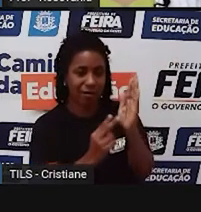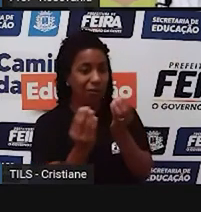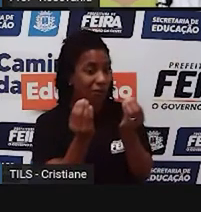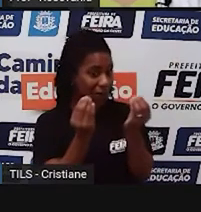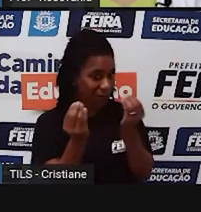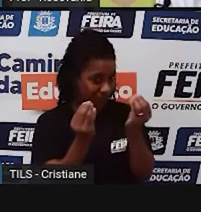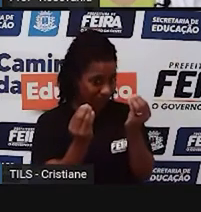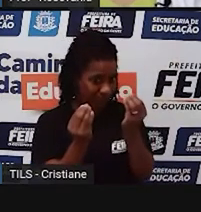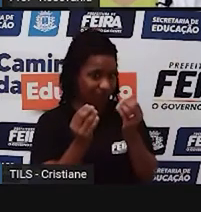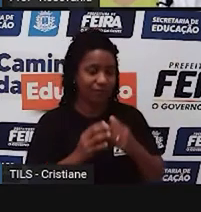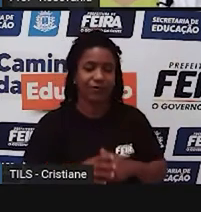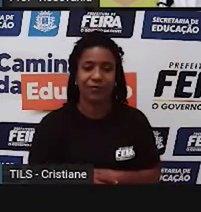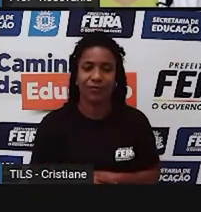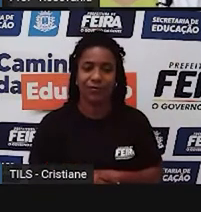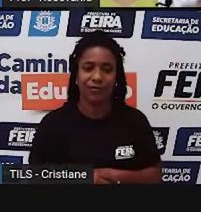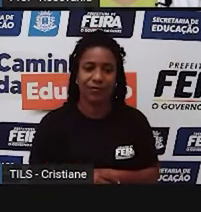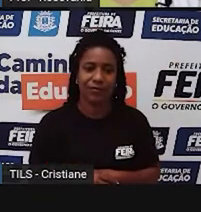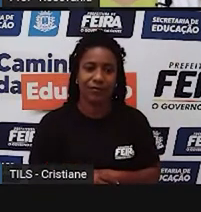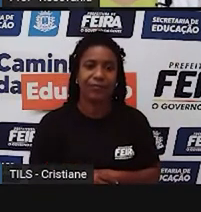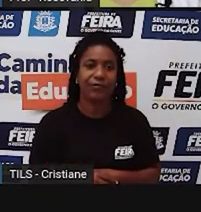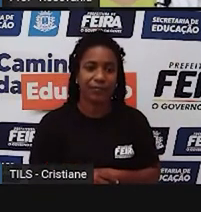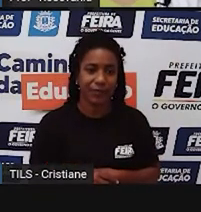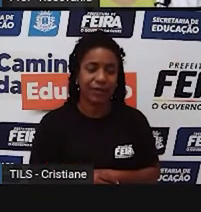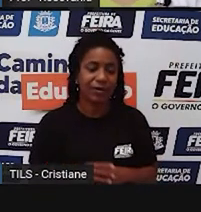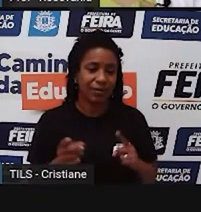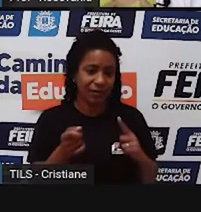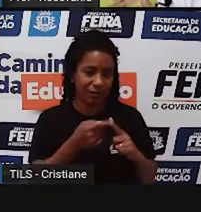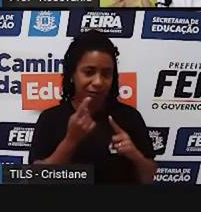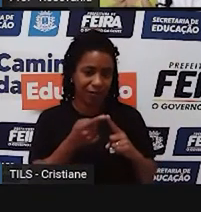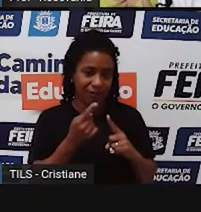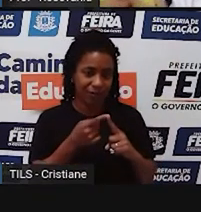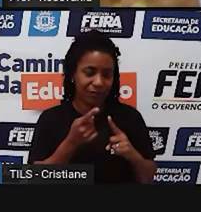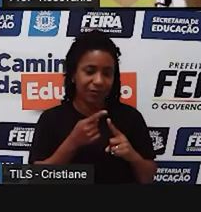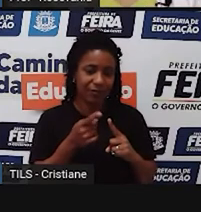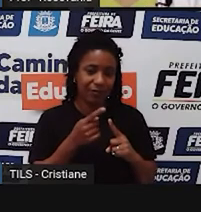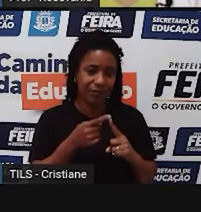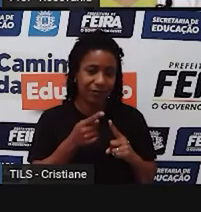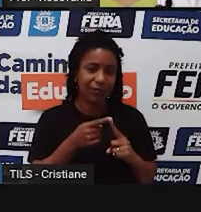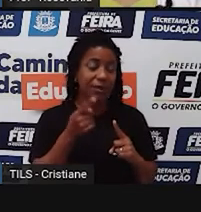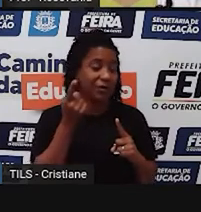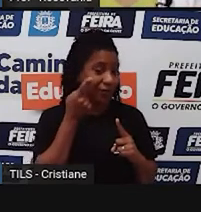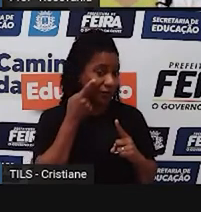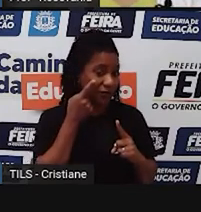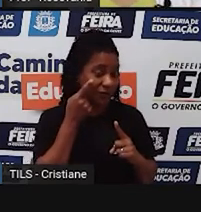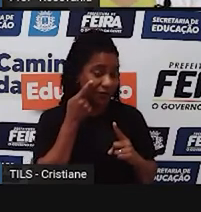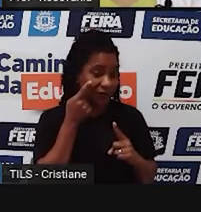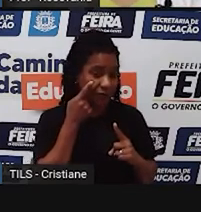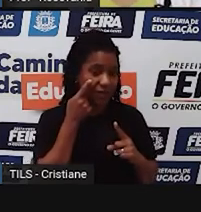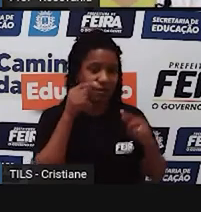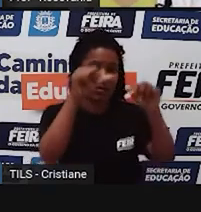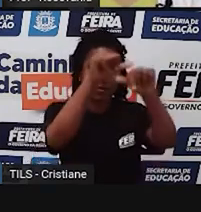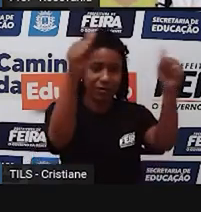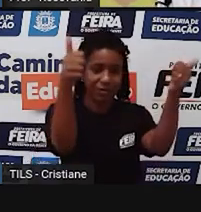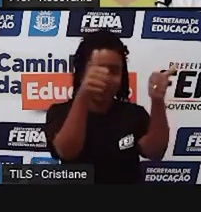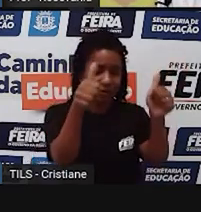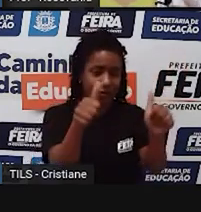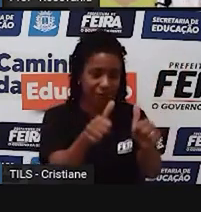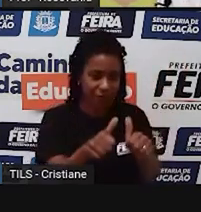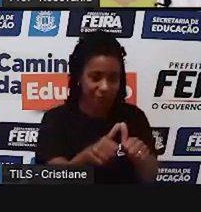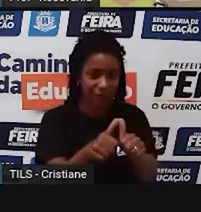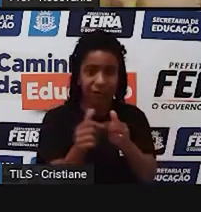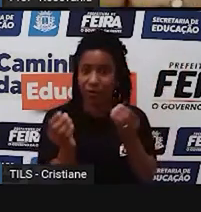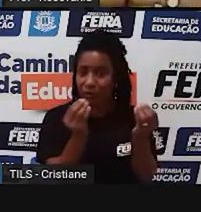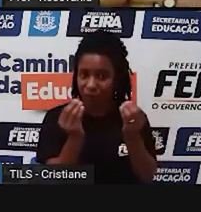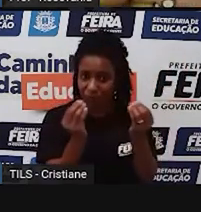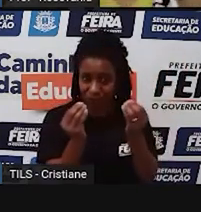A leitura do mapa, a gente tem que primeiro entender como é que a gente posiciona esse mapa, né? O